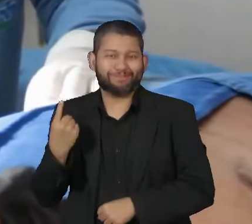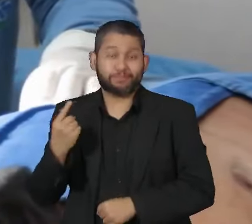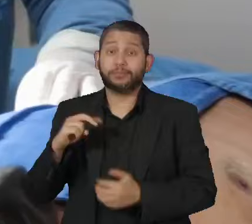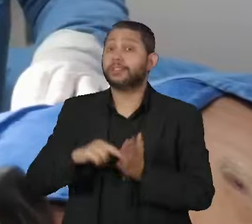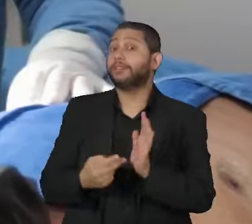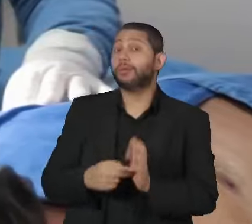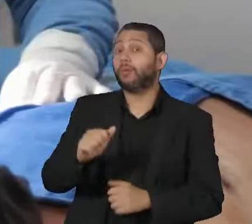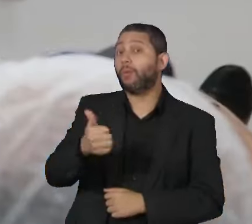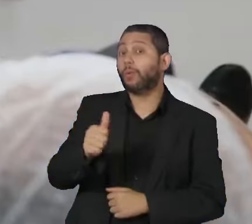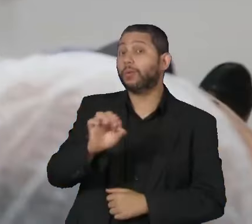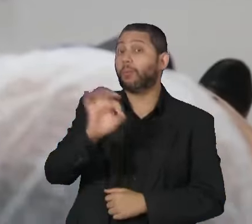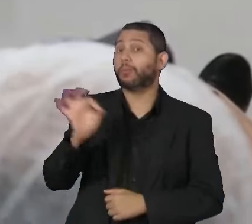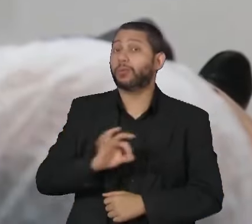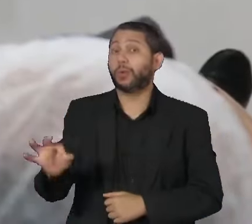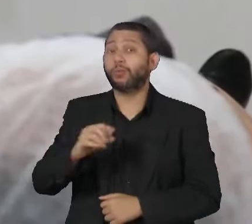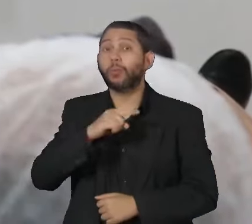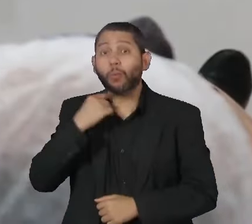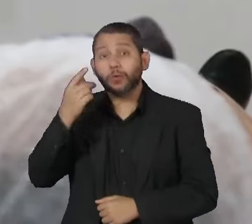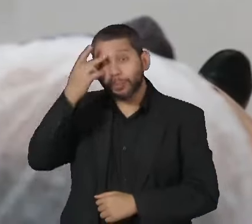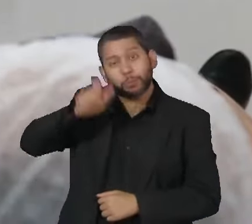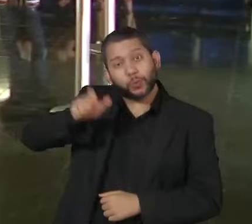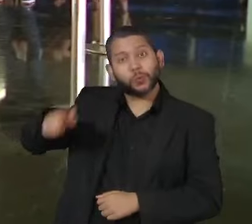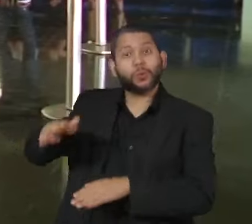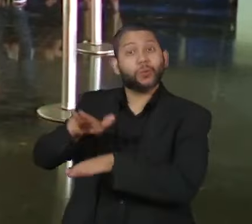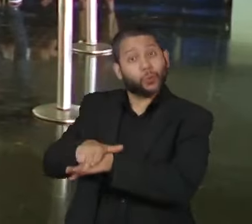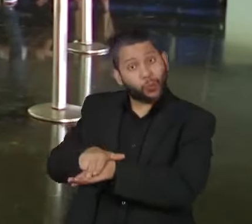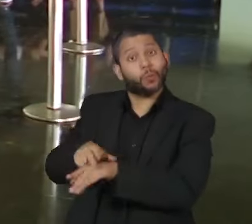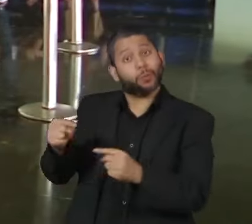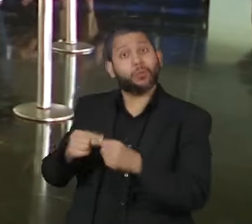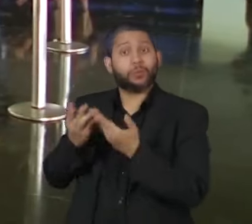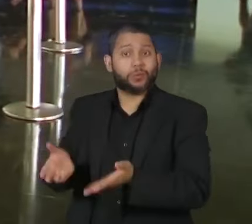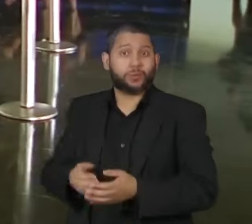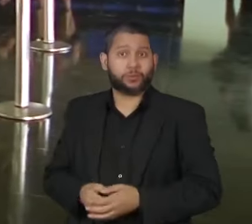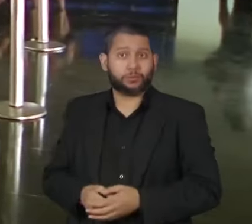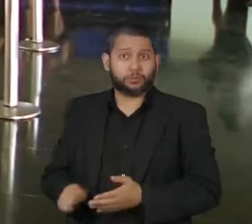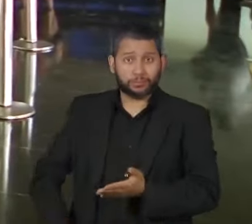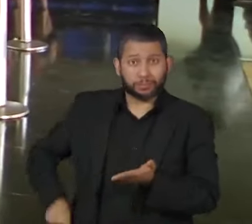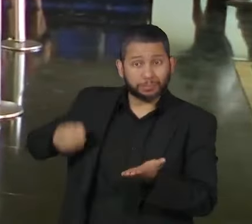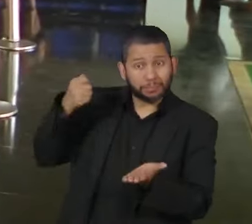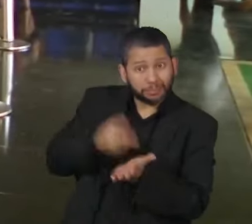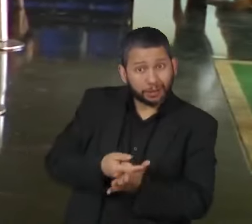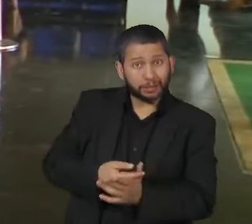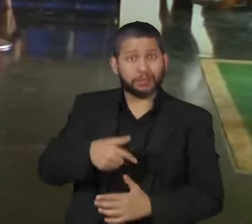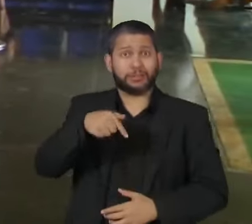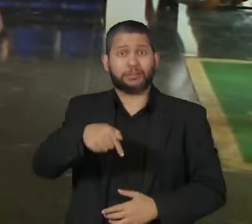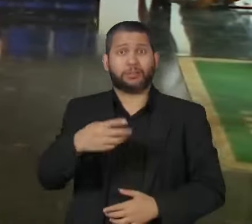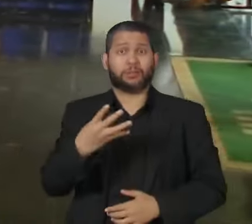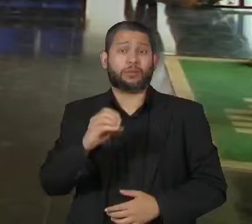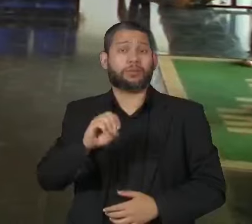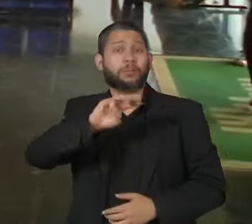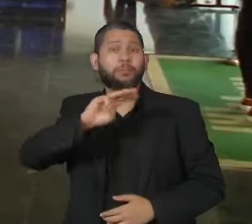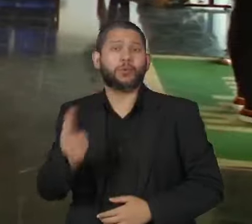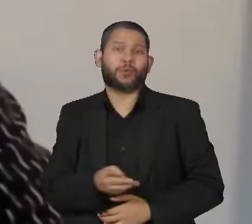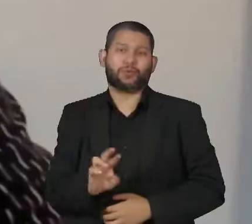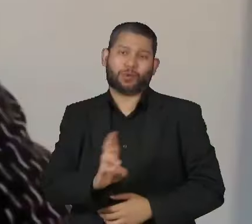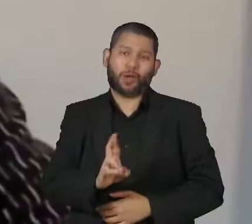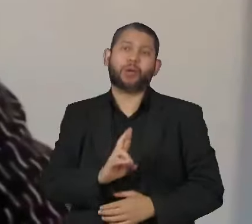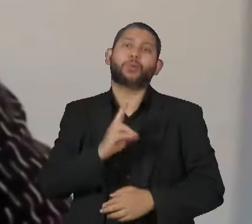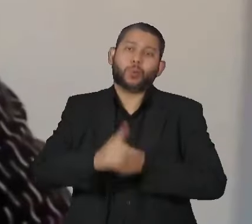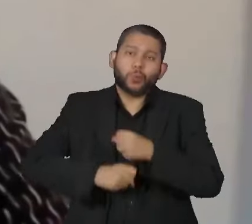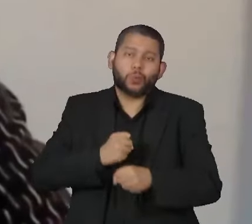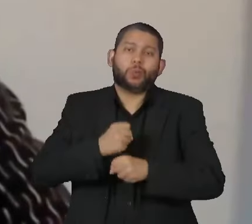quase 11% das mortes de internados no período. O custo chega a 740 milhões de reais por ano.